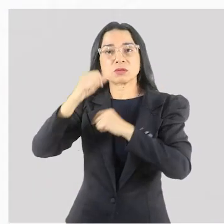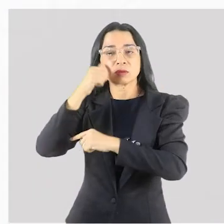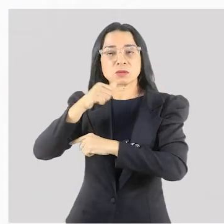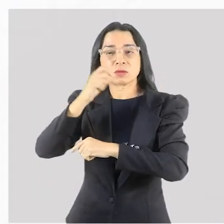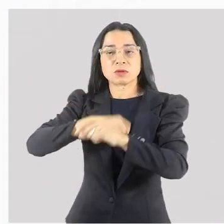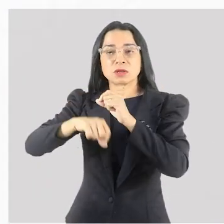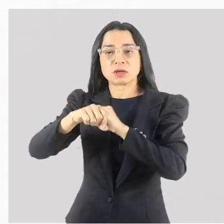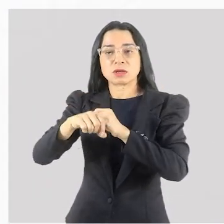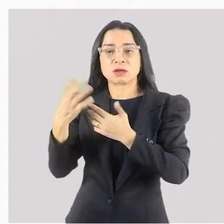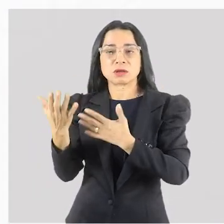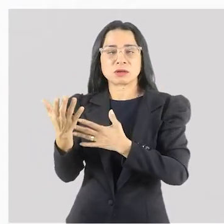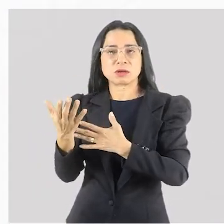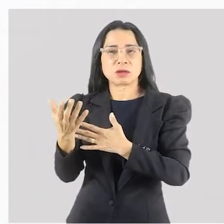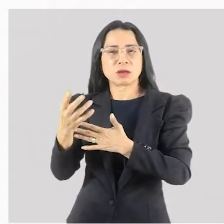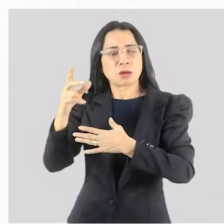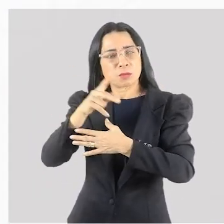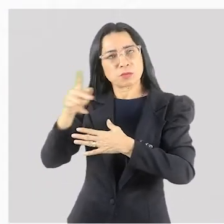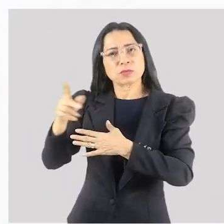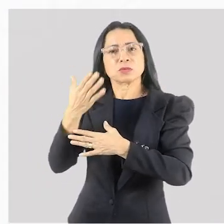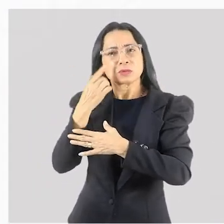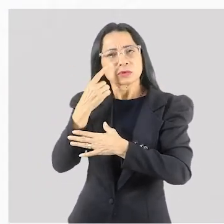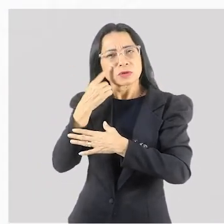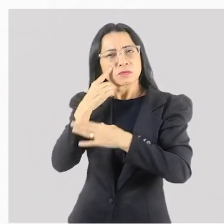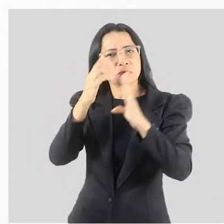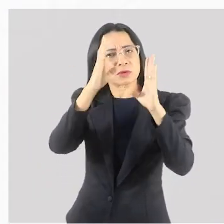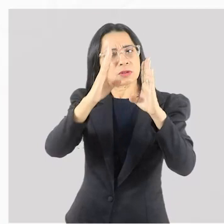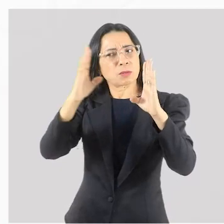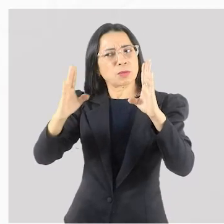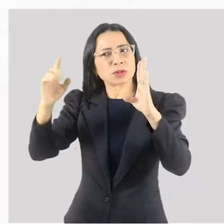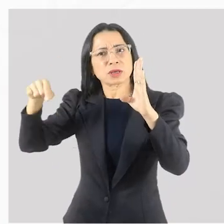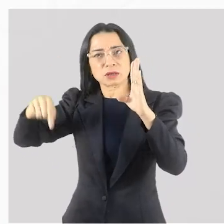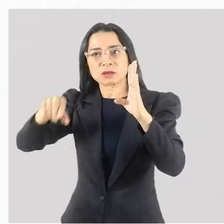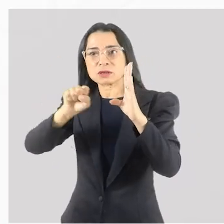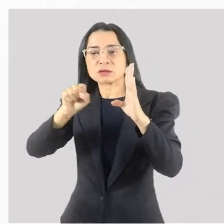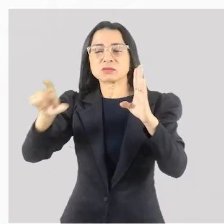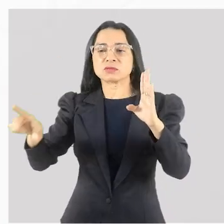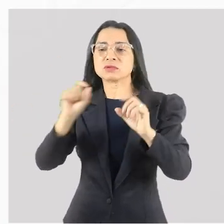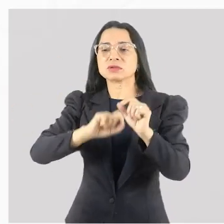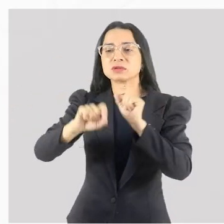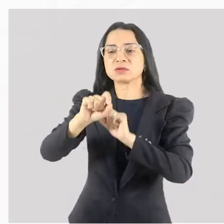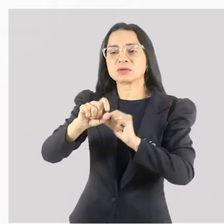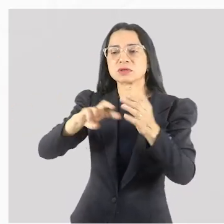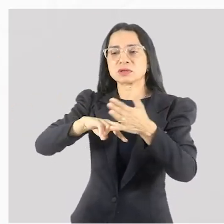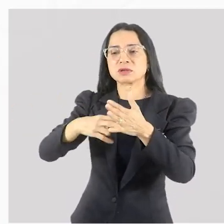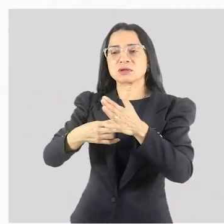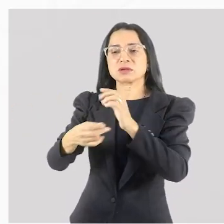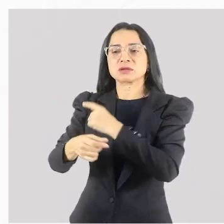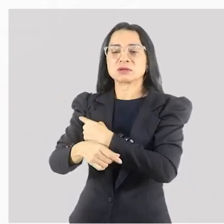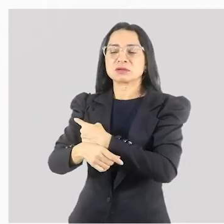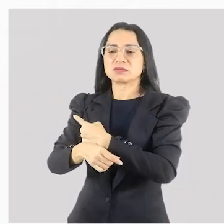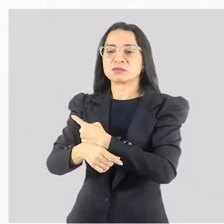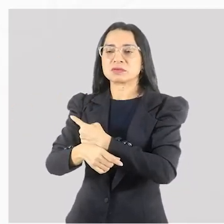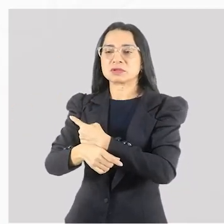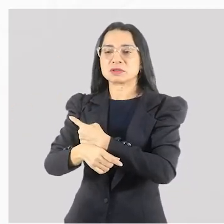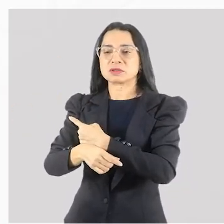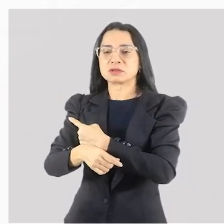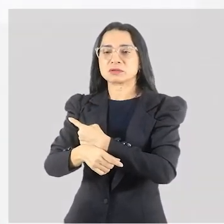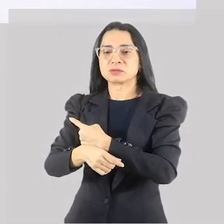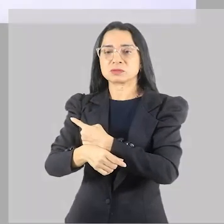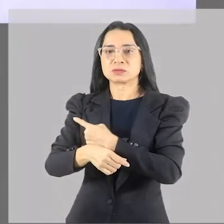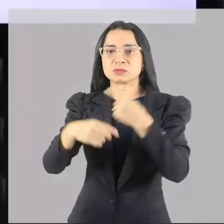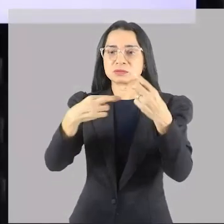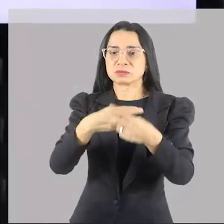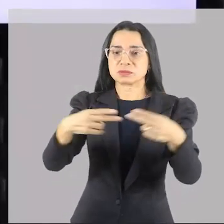vi, você já viu isso aqui na biblioteca daqui da cidade, pois é, é o capitel de ordem coríntia. Então, esses